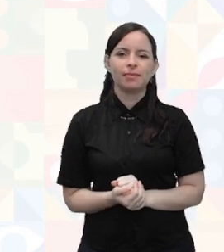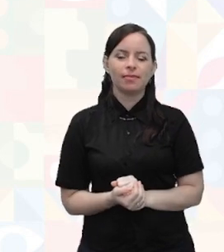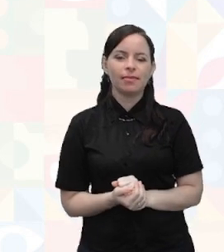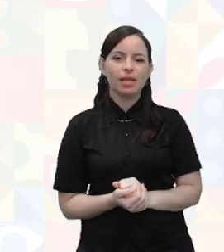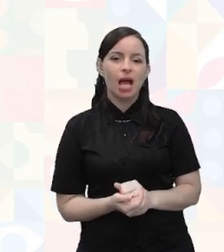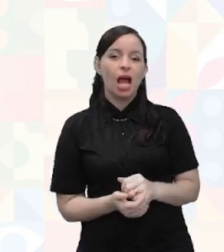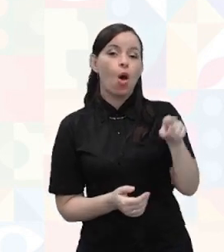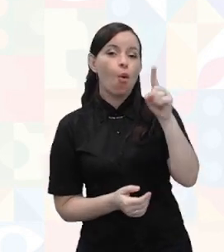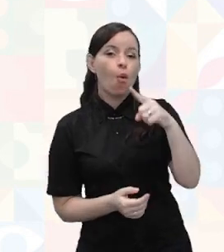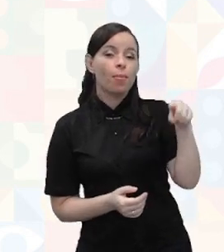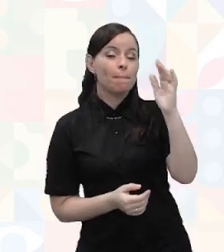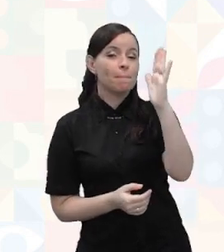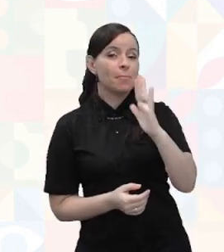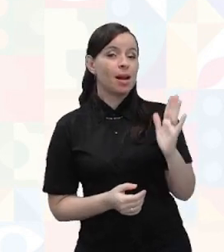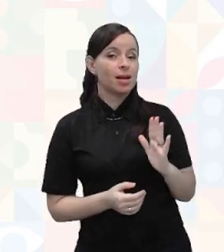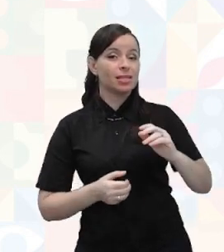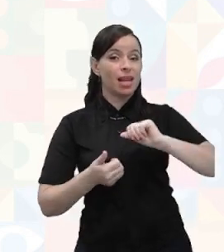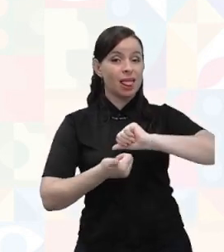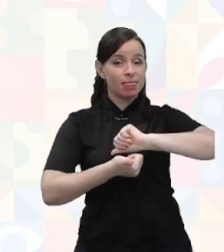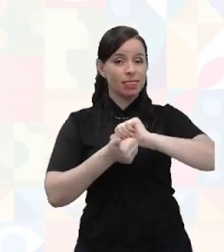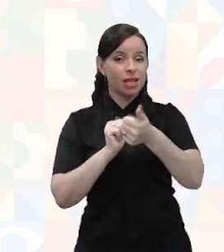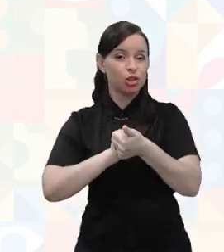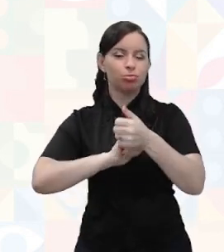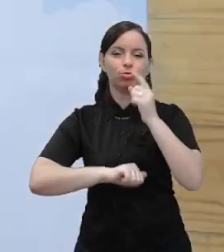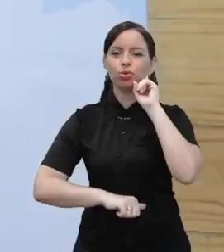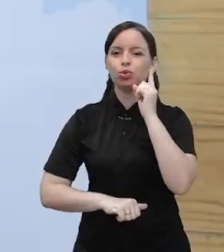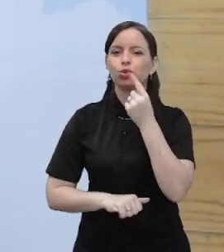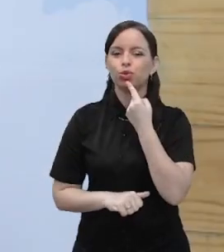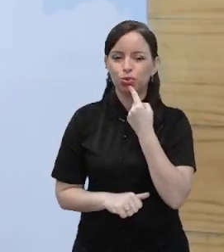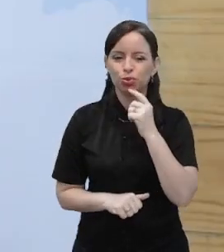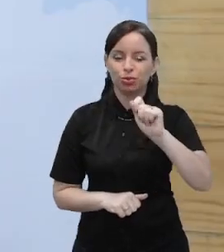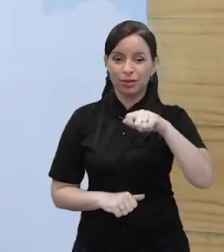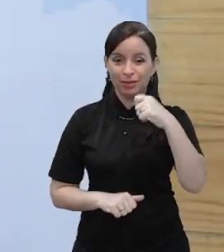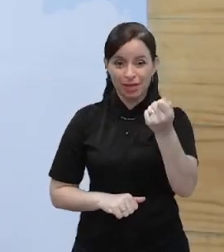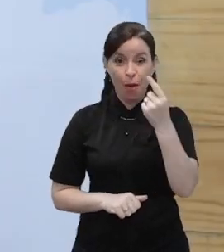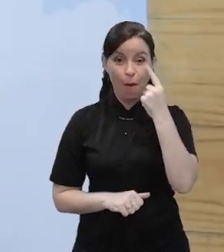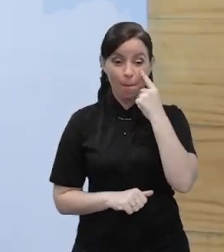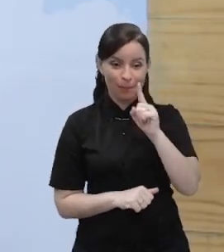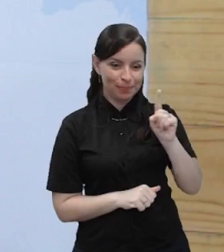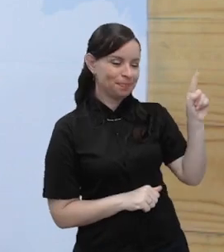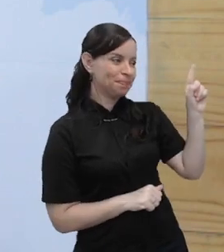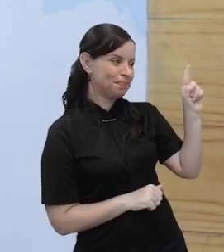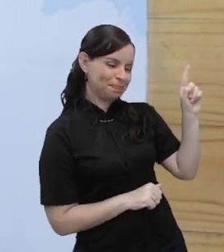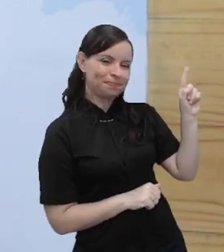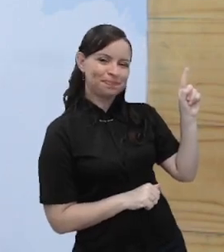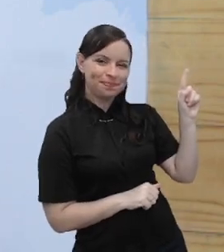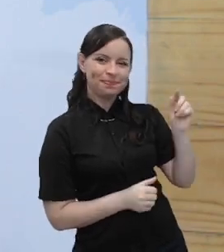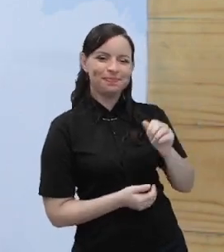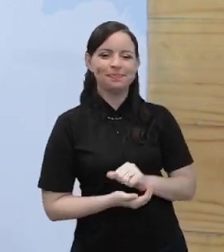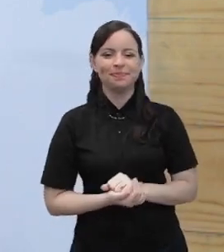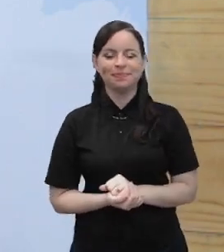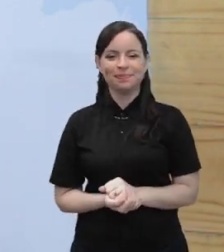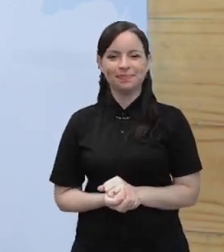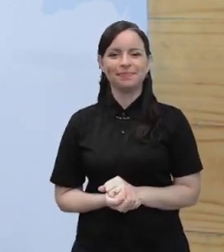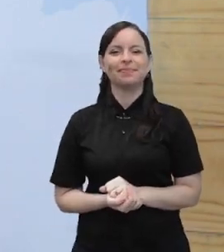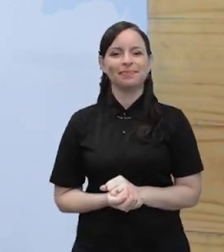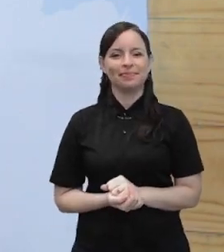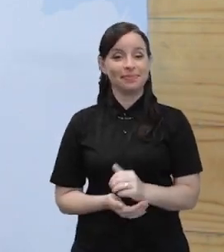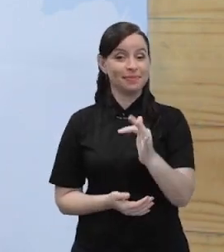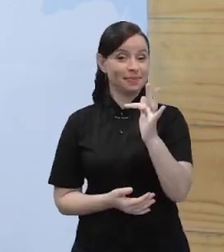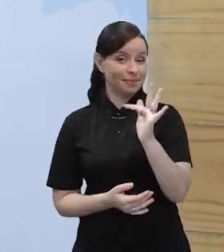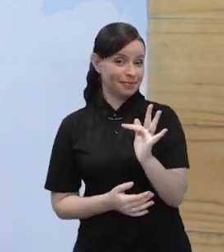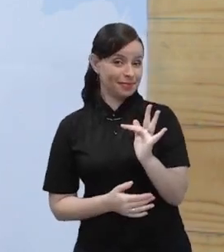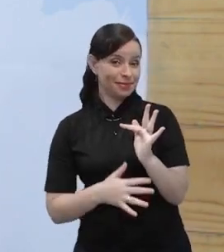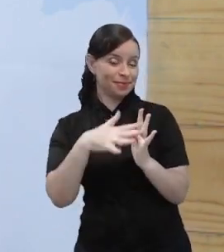Brasileira de Desportos dos Surdos, o sinal, aqui a letra F, e a mão aqui em cima. Então,